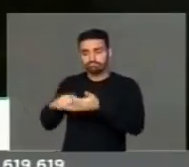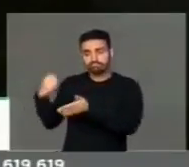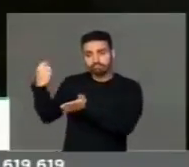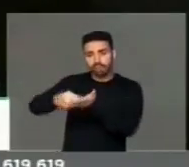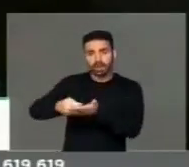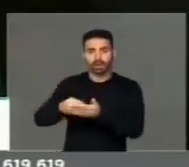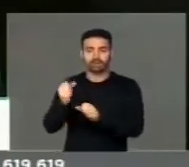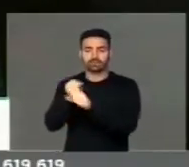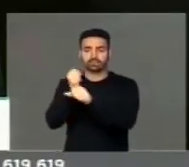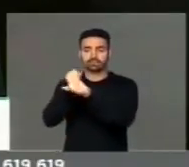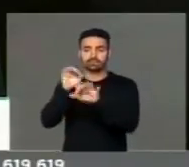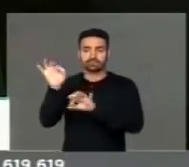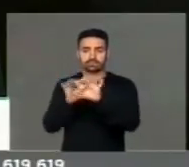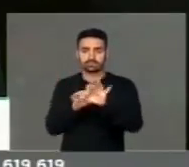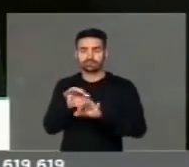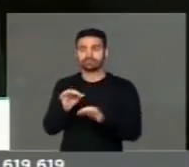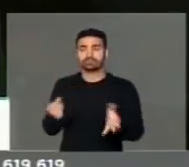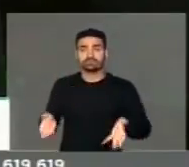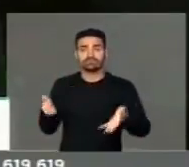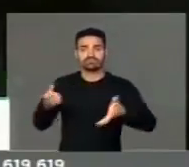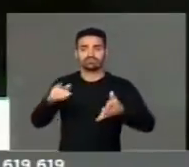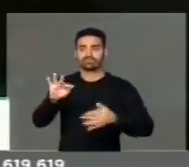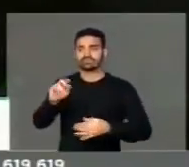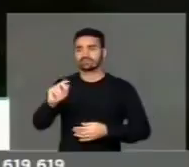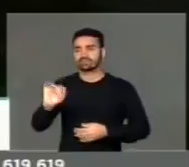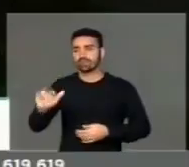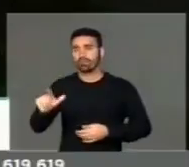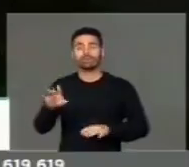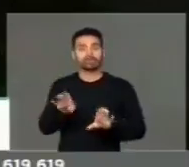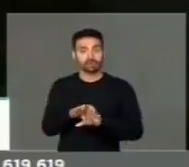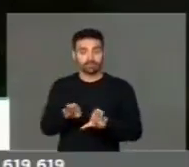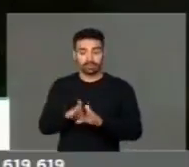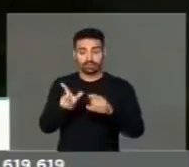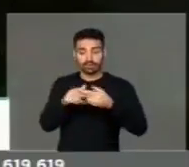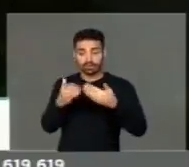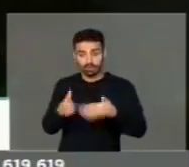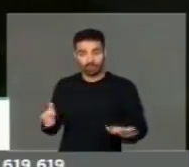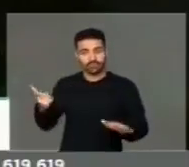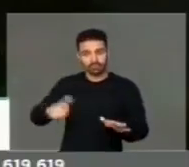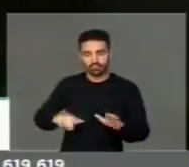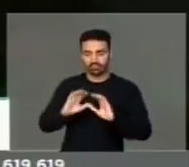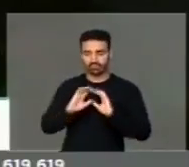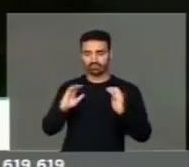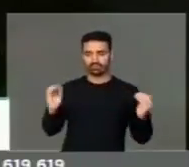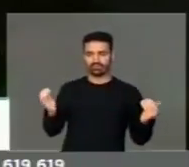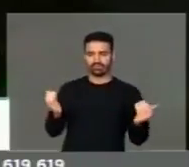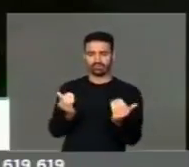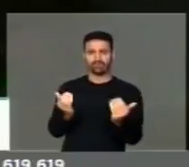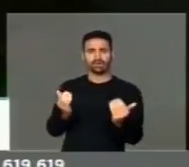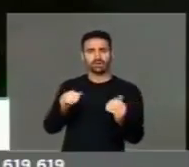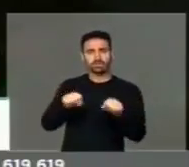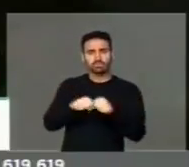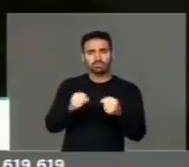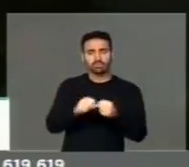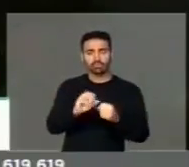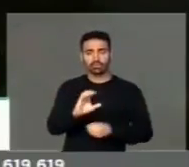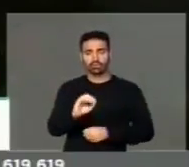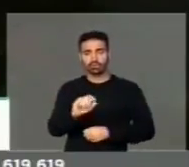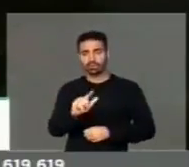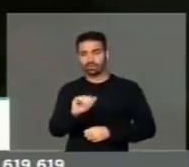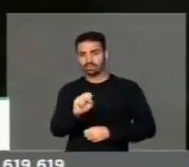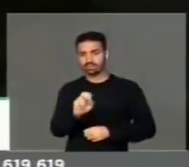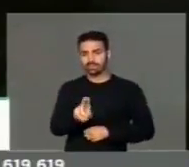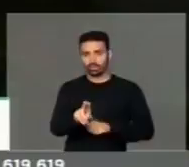essas reformas através do incentivo fiscal. Nós tivemos, inclusive, a reinauguração do Coliseu, que é, no meu ponto de vista,